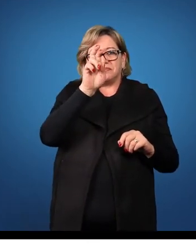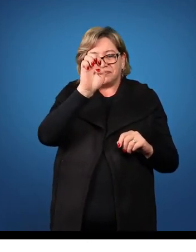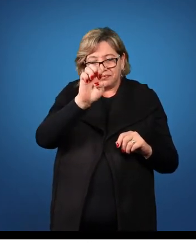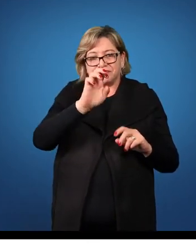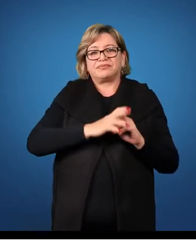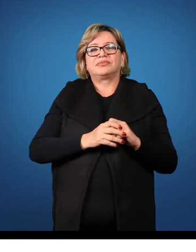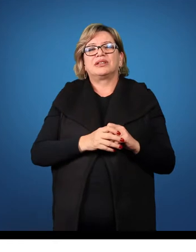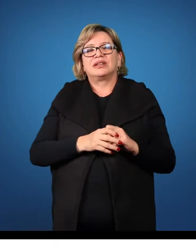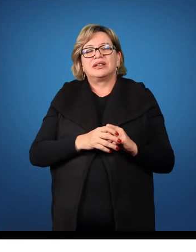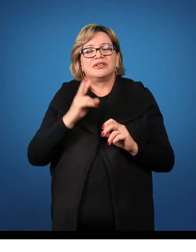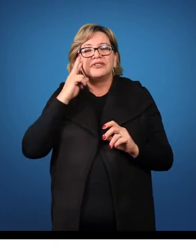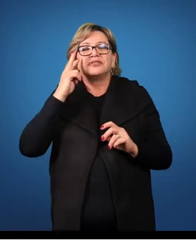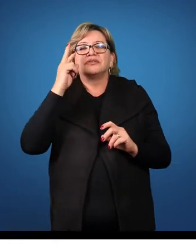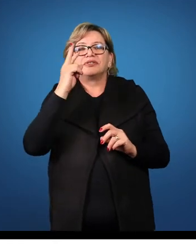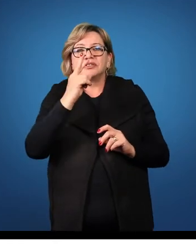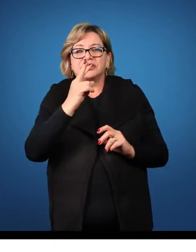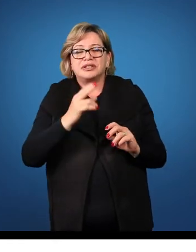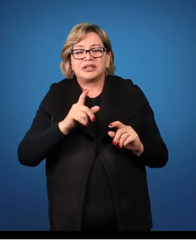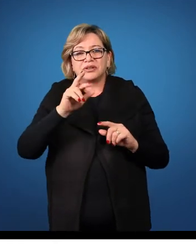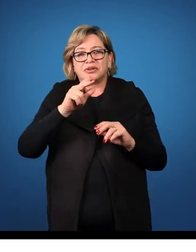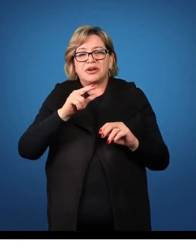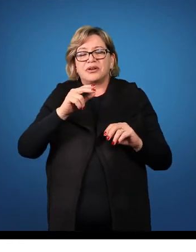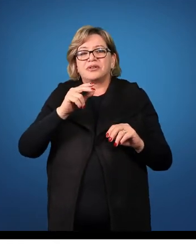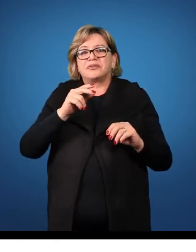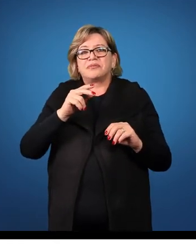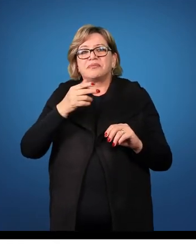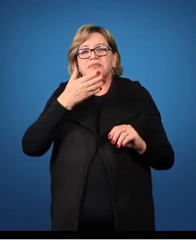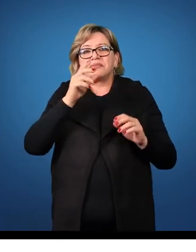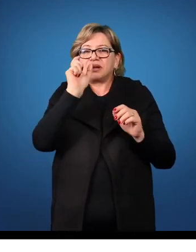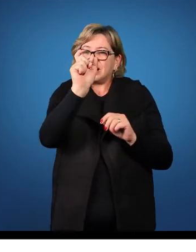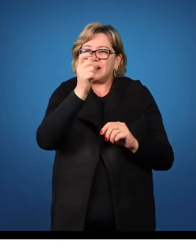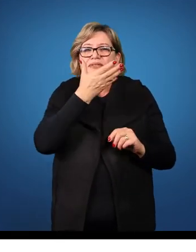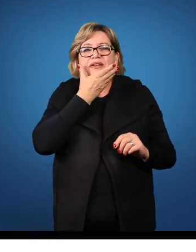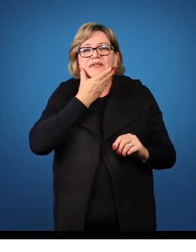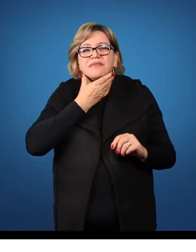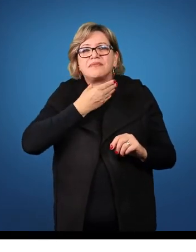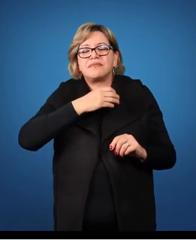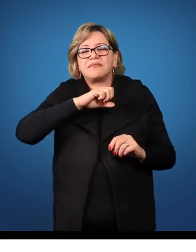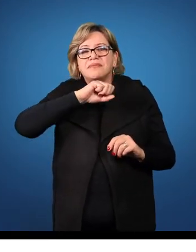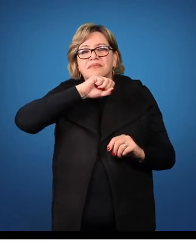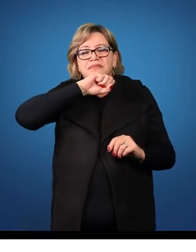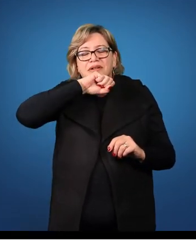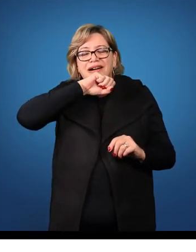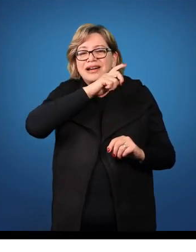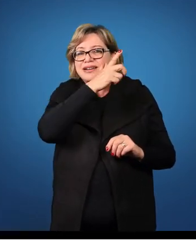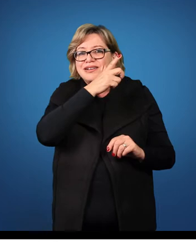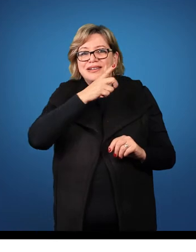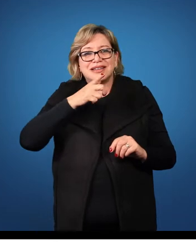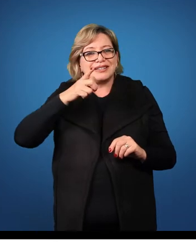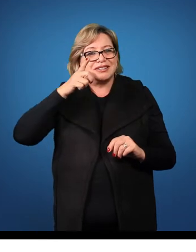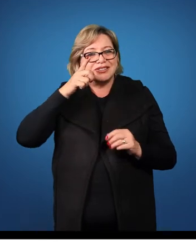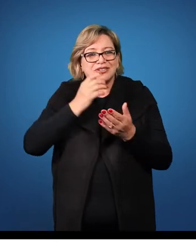Como a palavra pai, em latim, começa por consoante, pater,